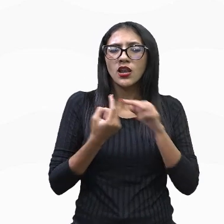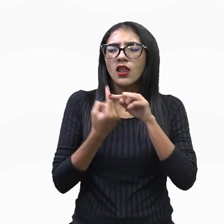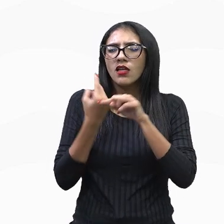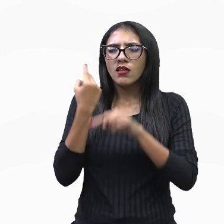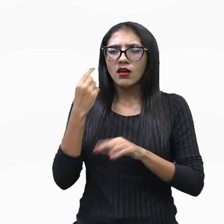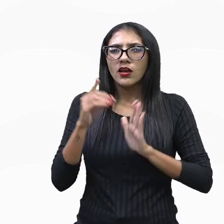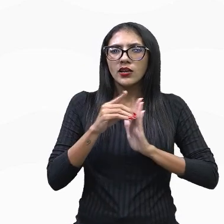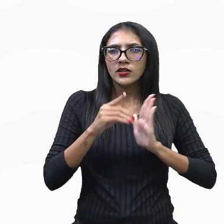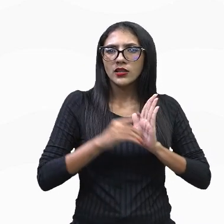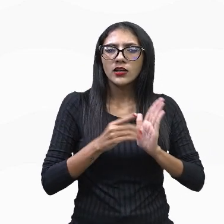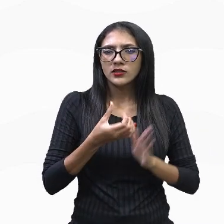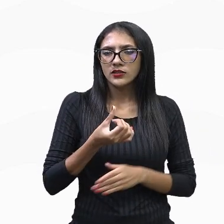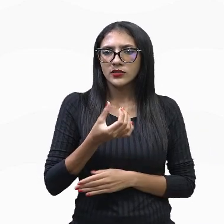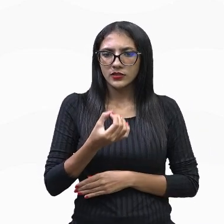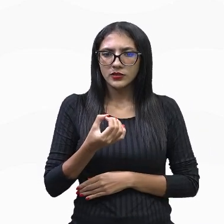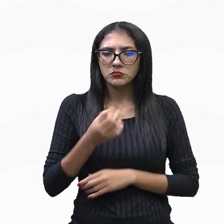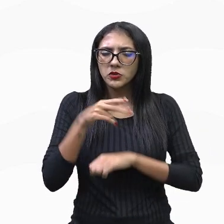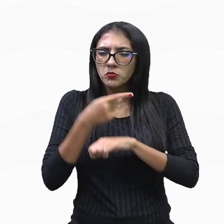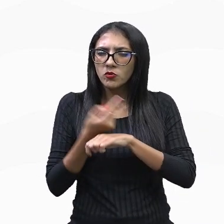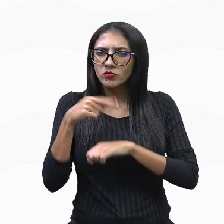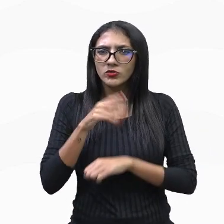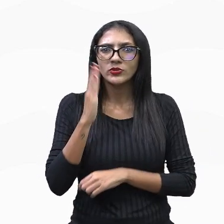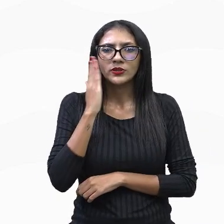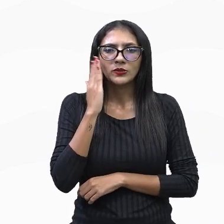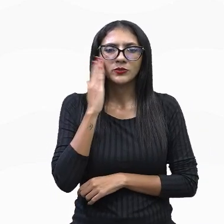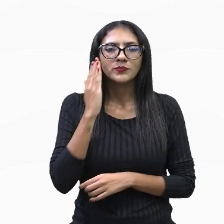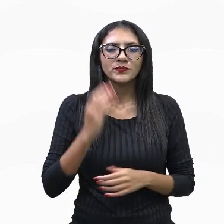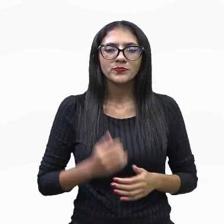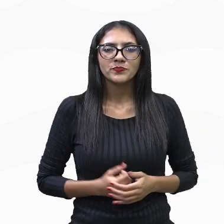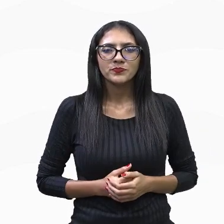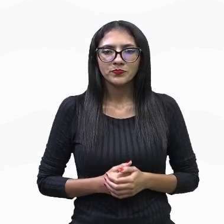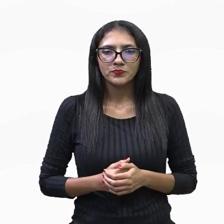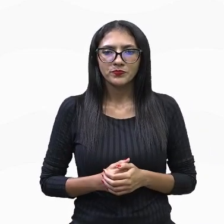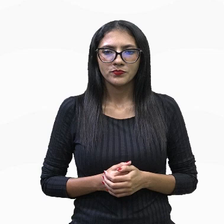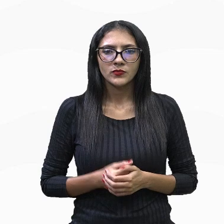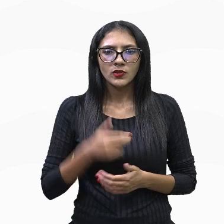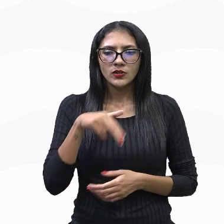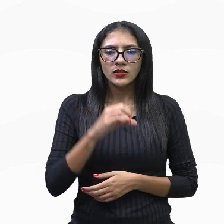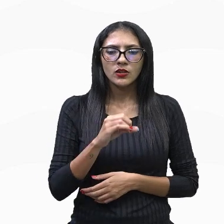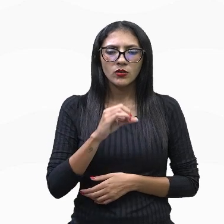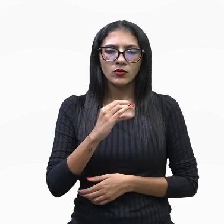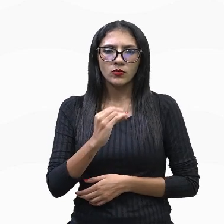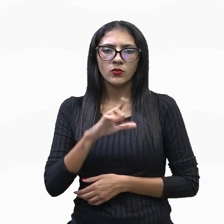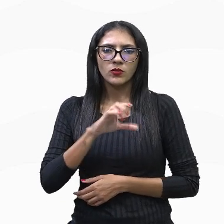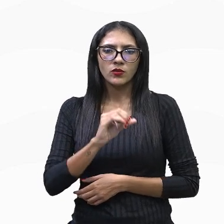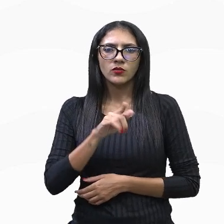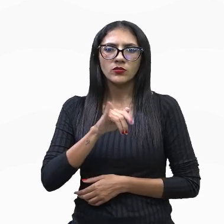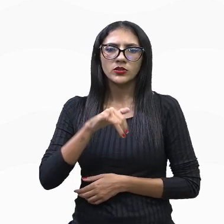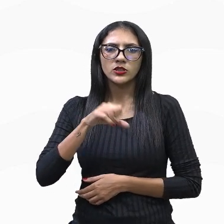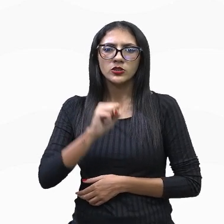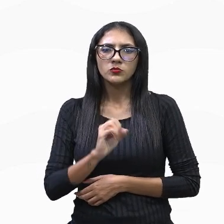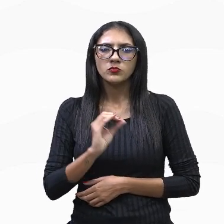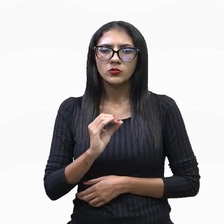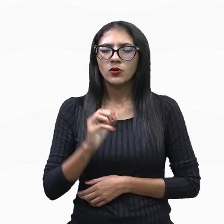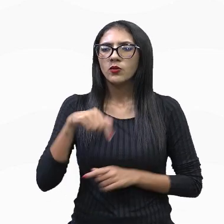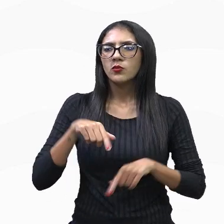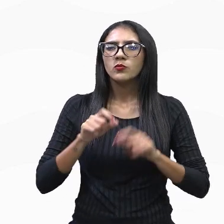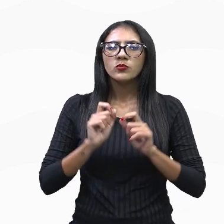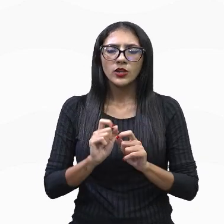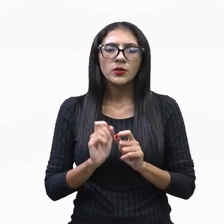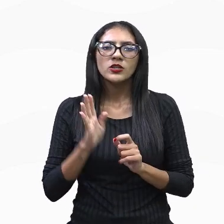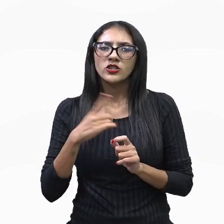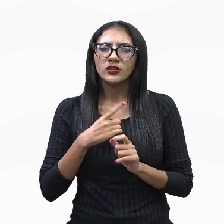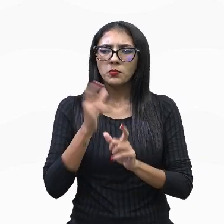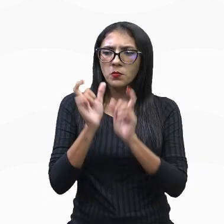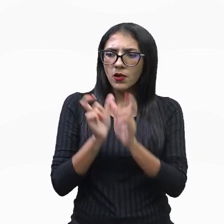de 60. Vamos já entender o que é esse neologismo aí. E neologismo, ele é o quê? É uma atribuição de novos sentidos a palavras que